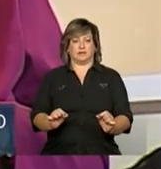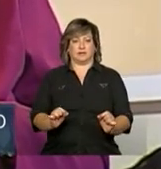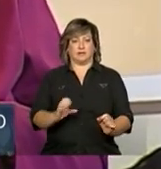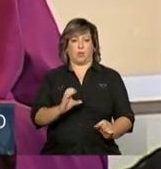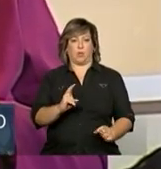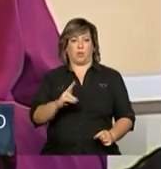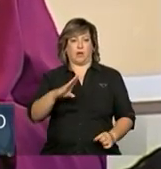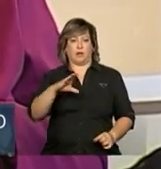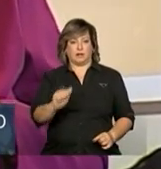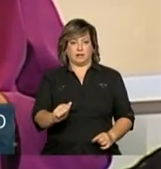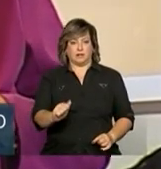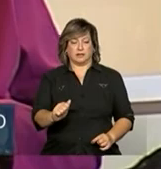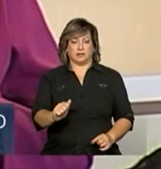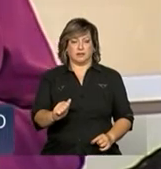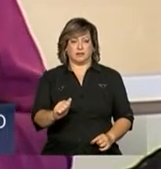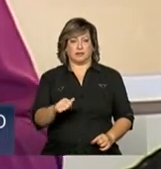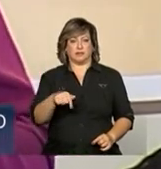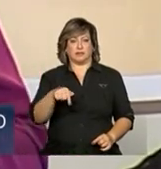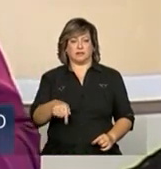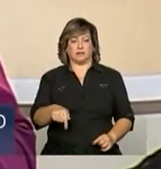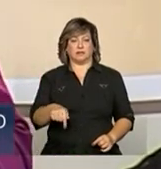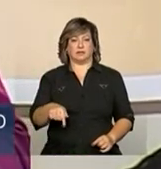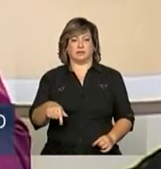a países